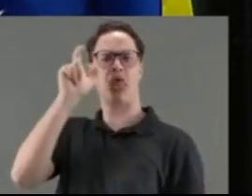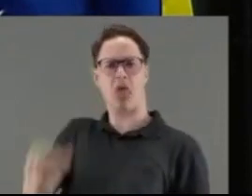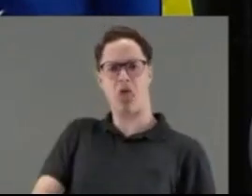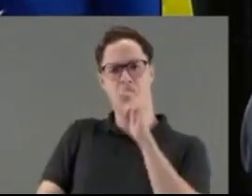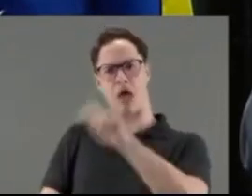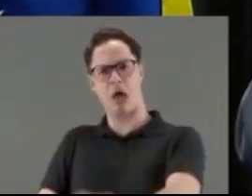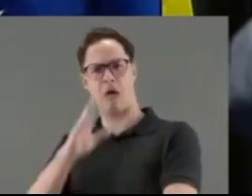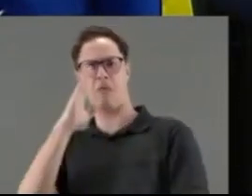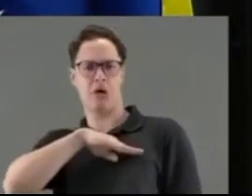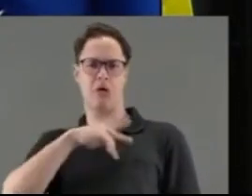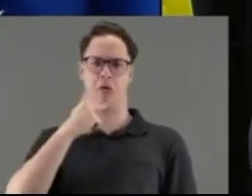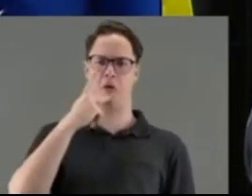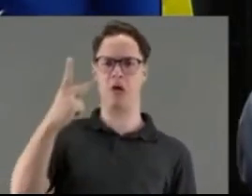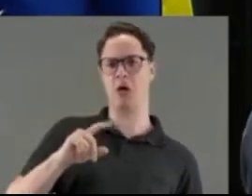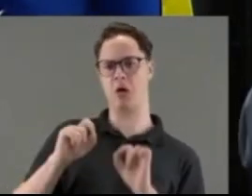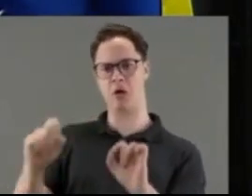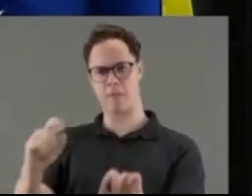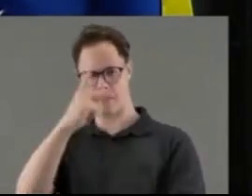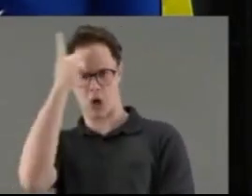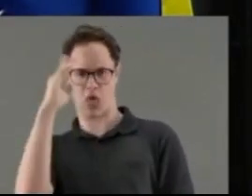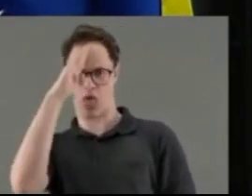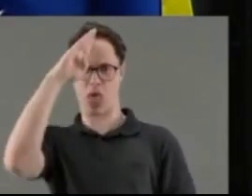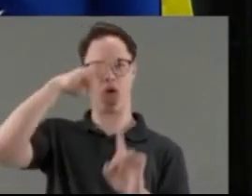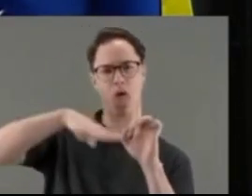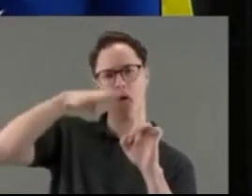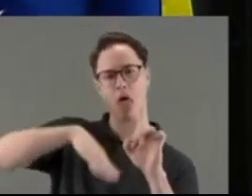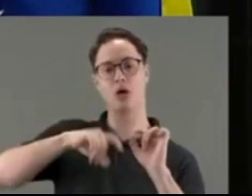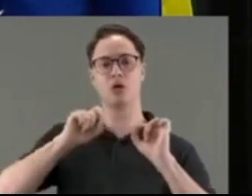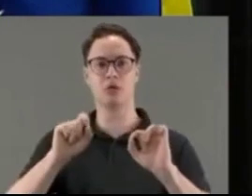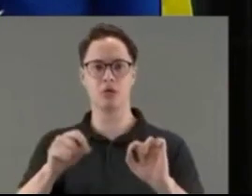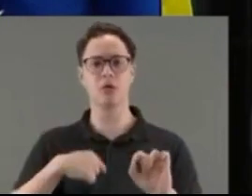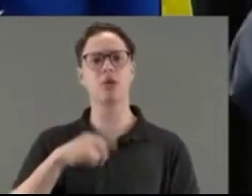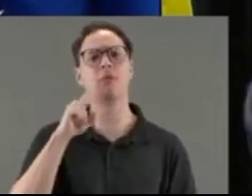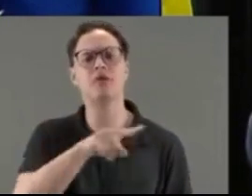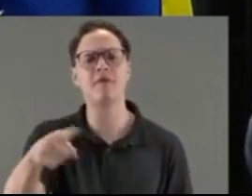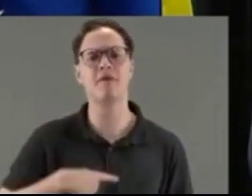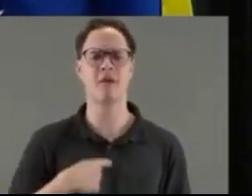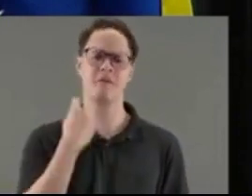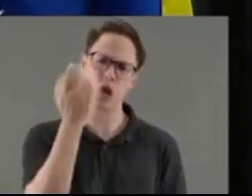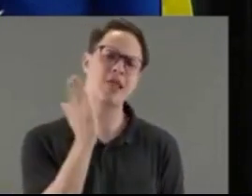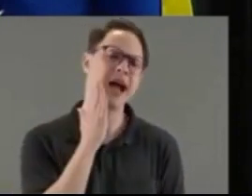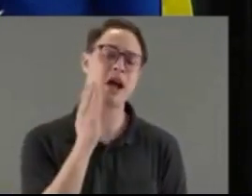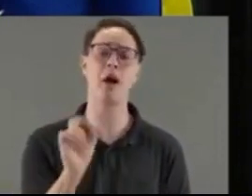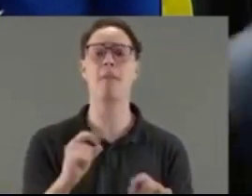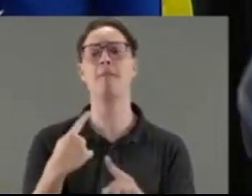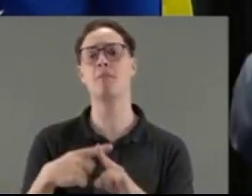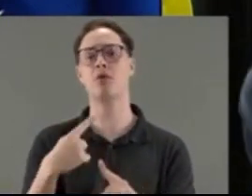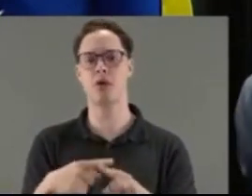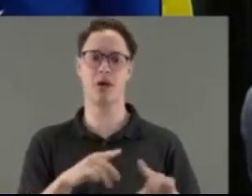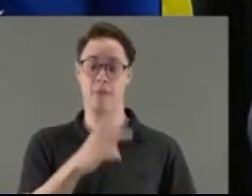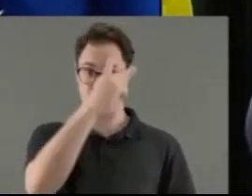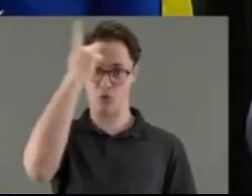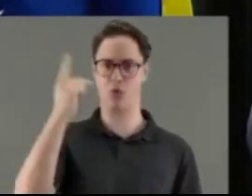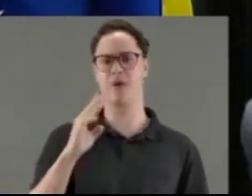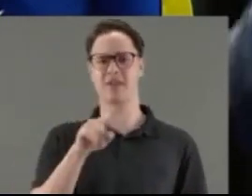falando que é gadaiada, que é os bolsonaristas. Eu quero só lembrar para esses políticos, vocês terem vergonha na cara, que os bolsonaristas, os gatos,